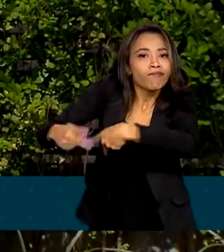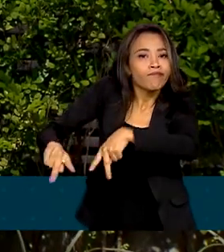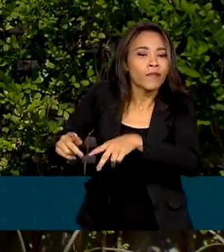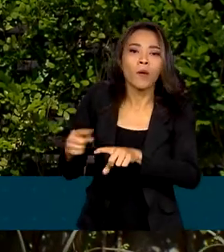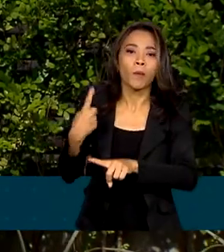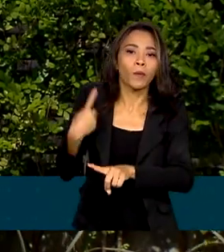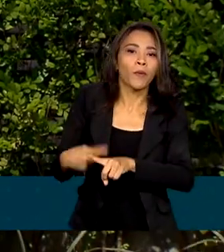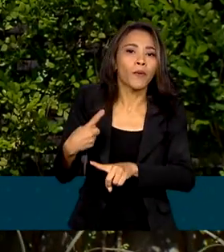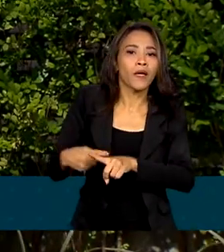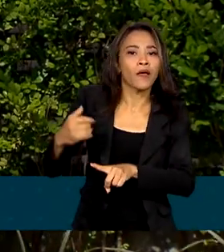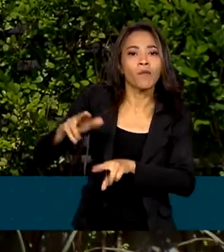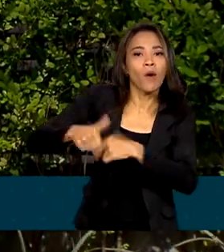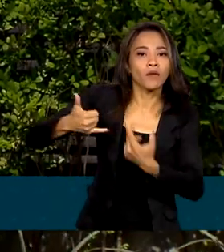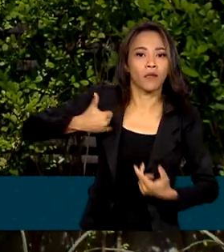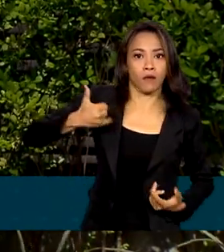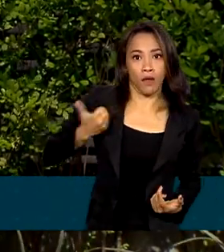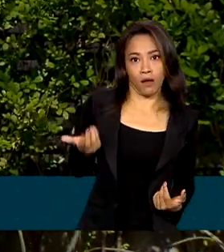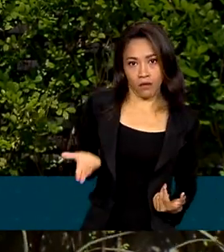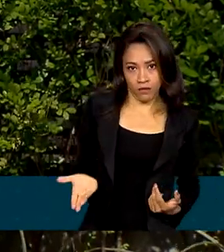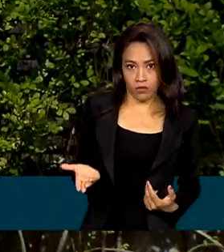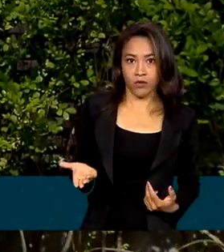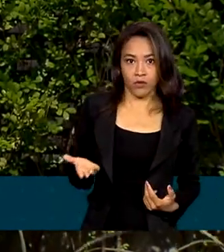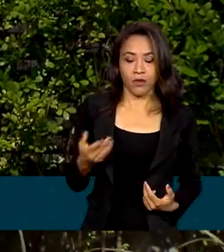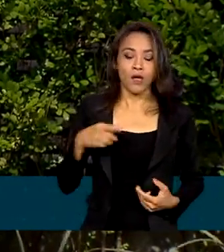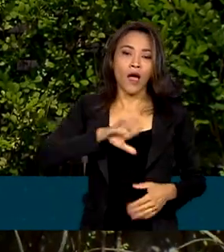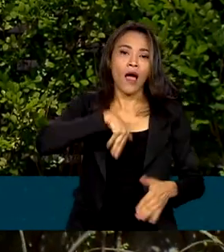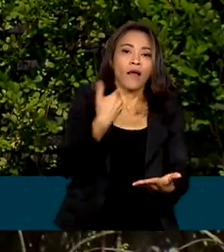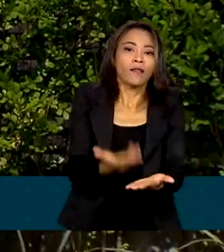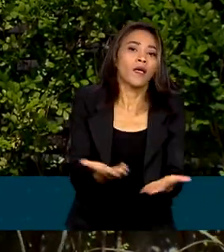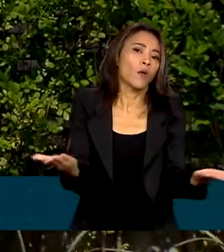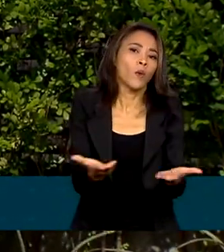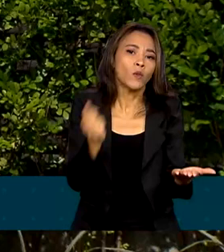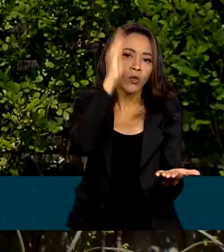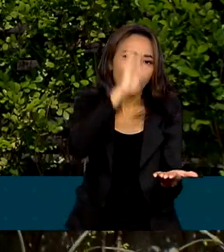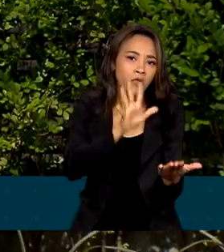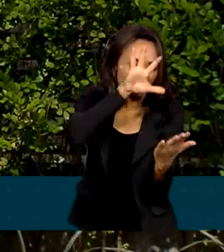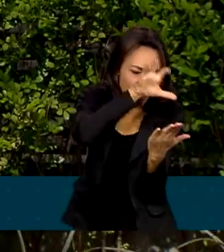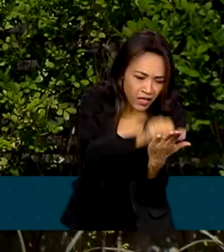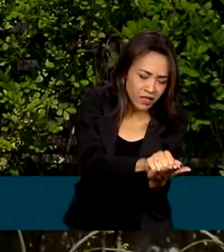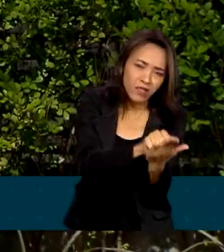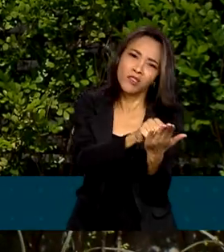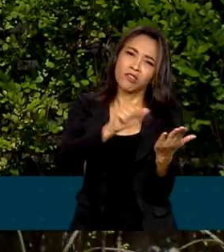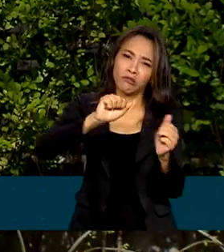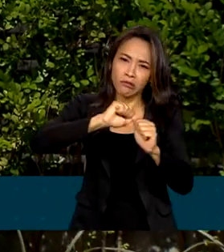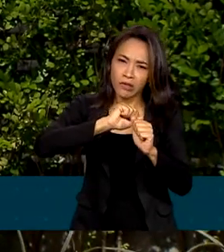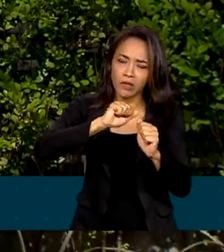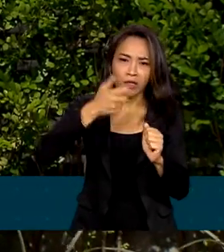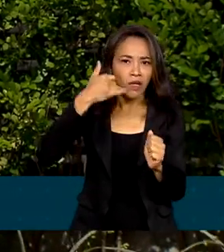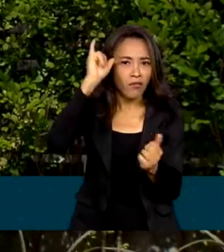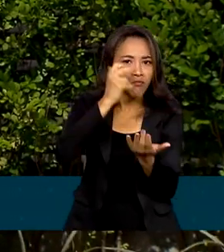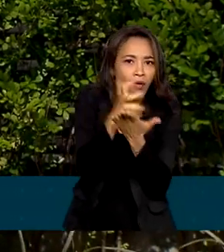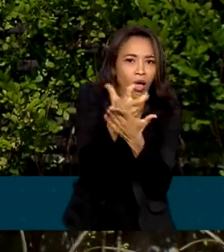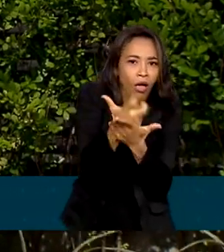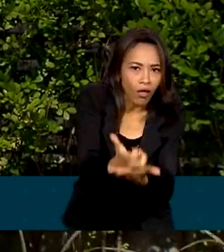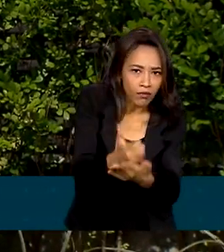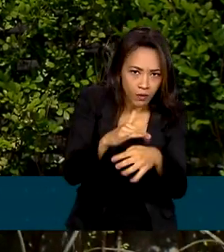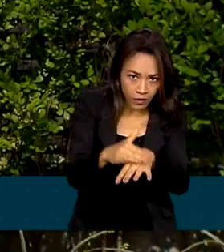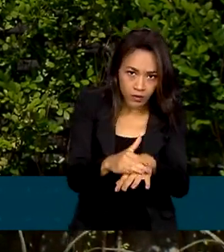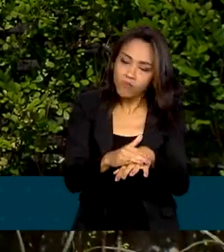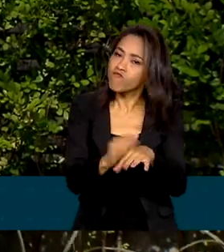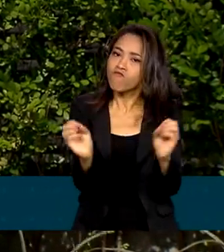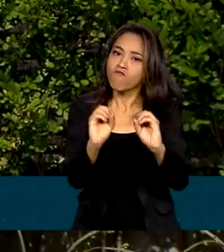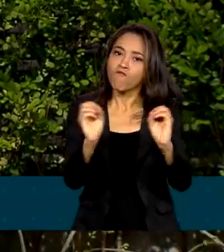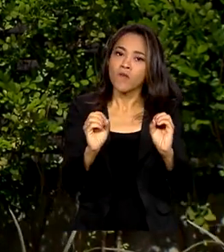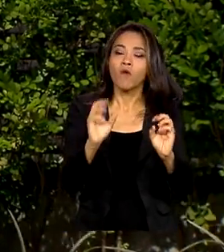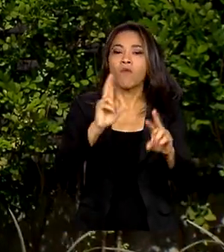por conta da idade. Até hoje, no Brasil, não surgiram casos clássicos do mal da vaca louca, provocados